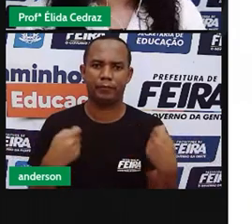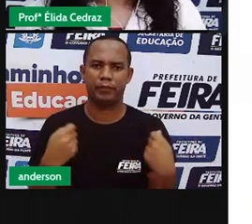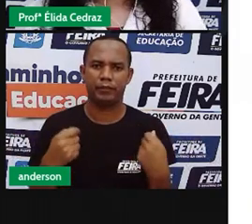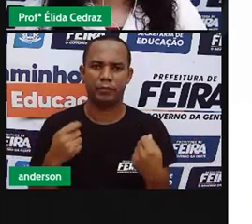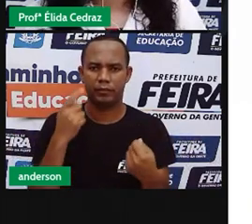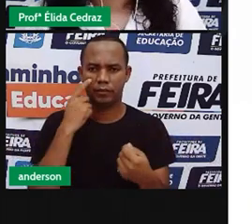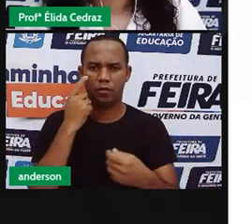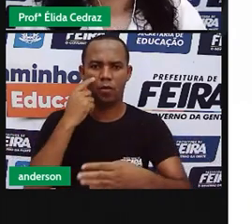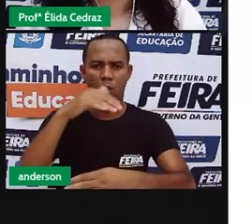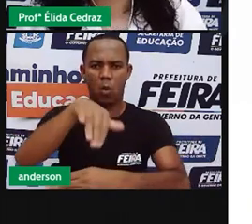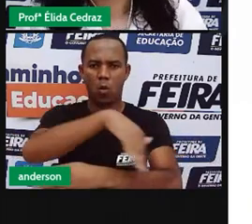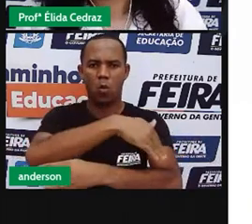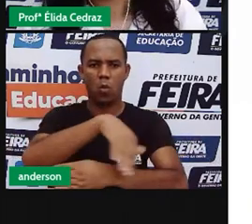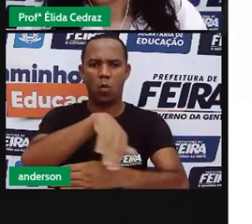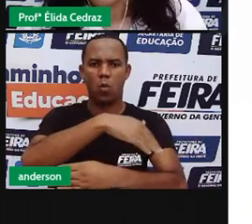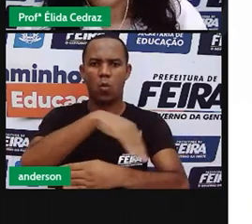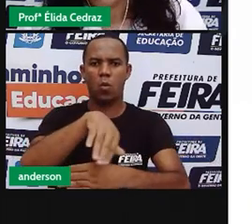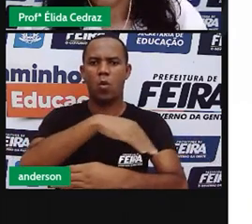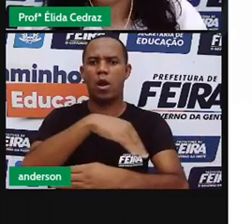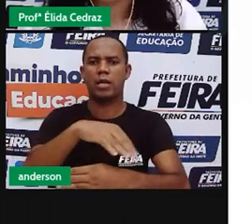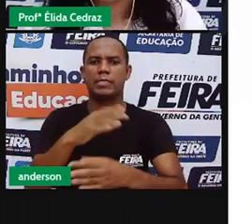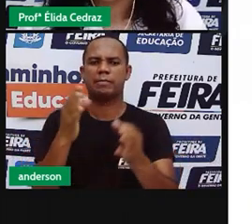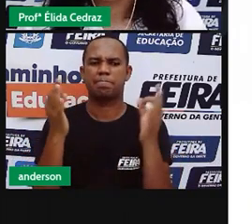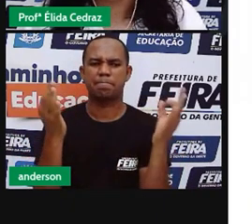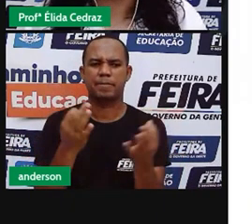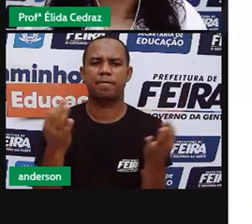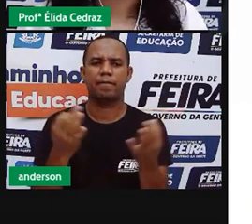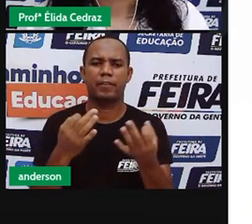As ruas da minha cidade.